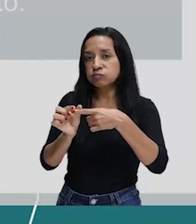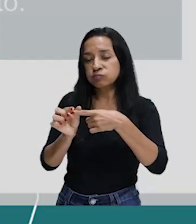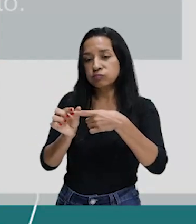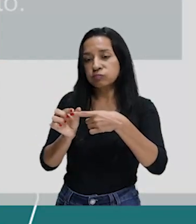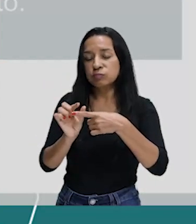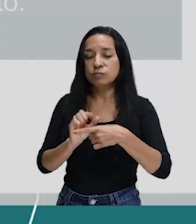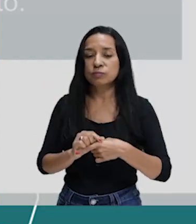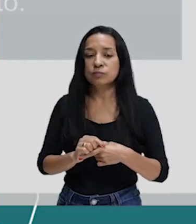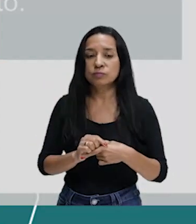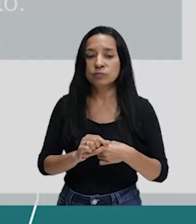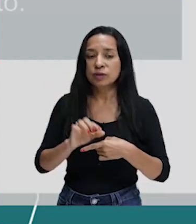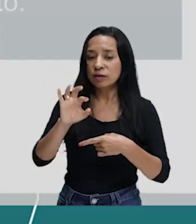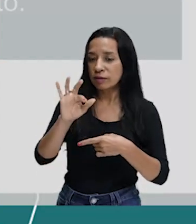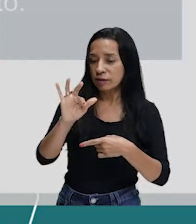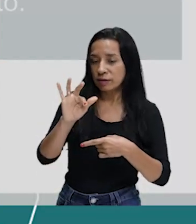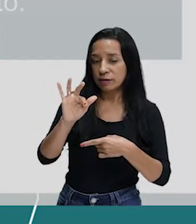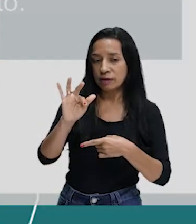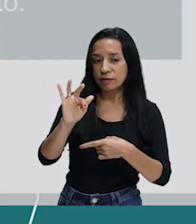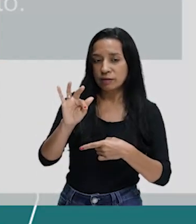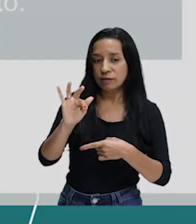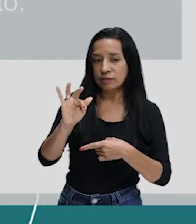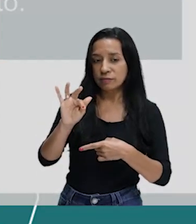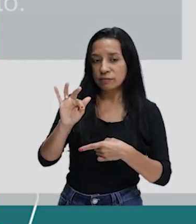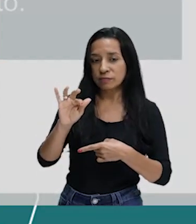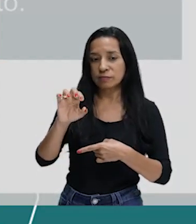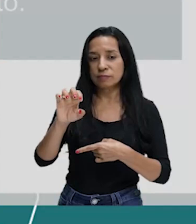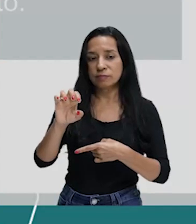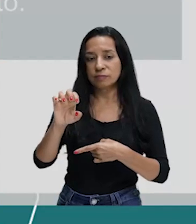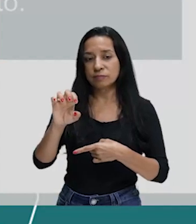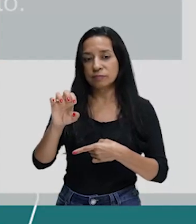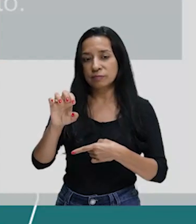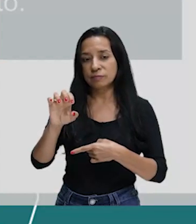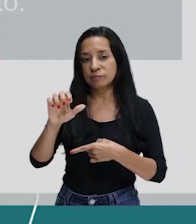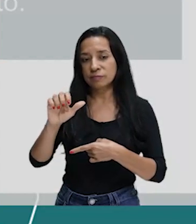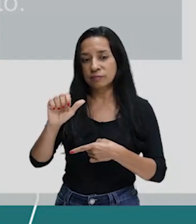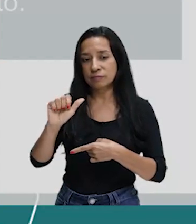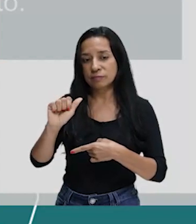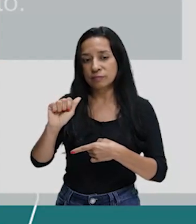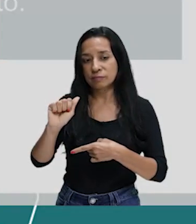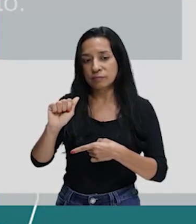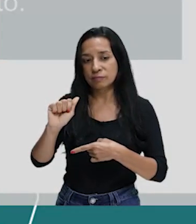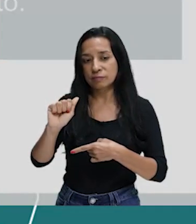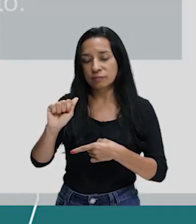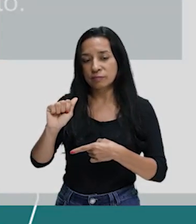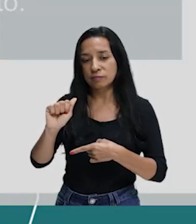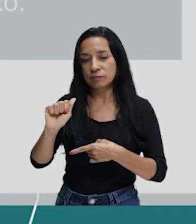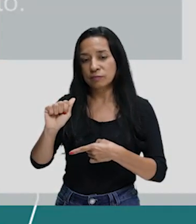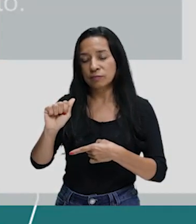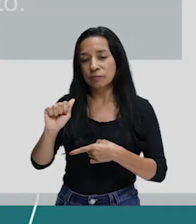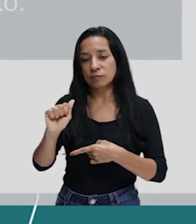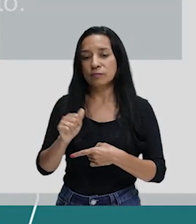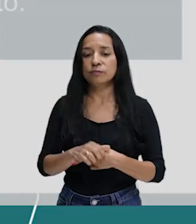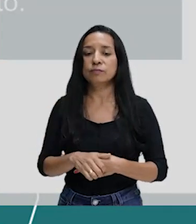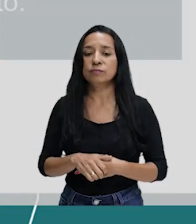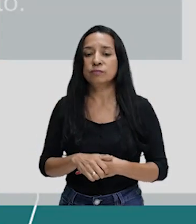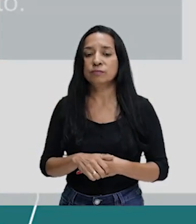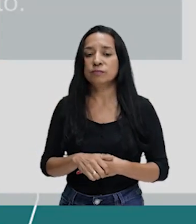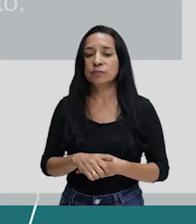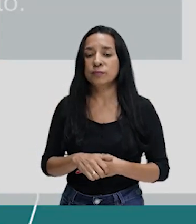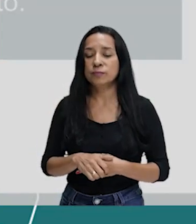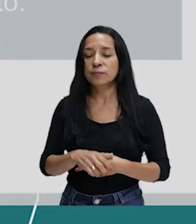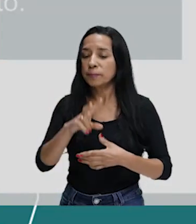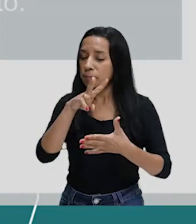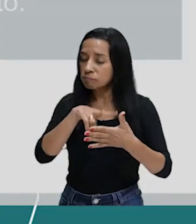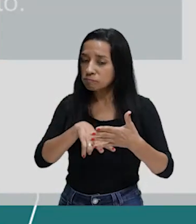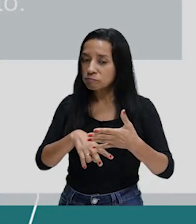inefáveis, fecundais. E olha para cá. De afaneidades,